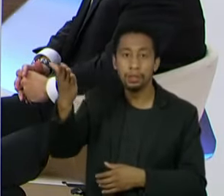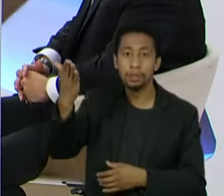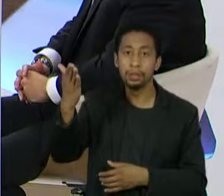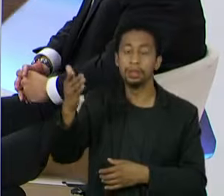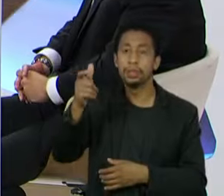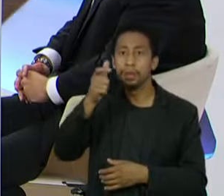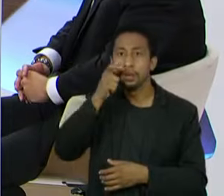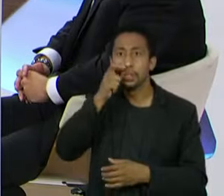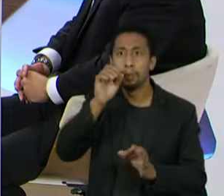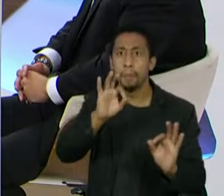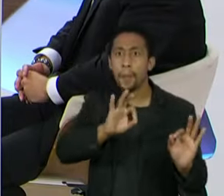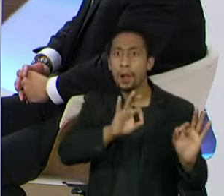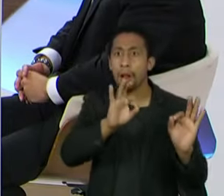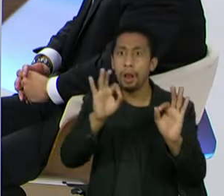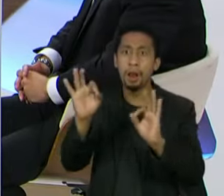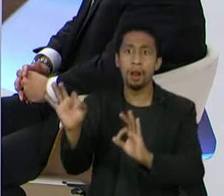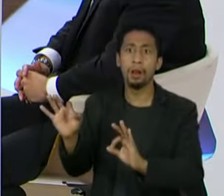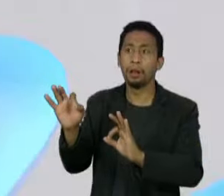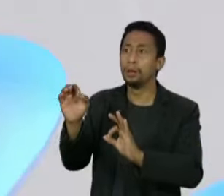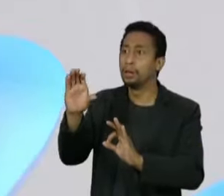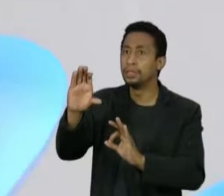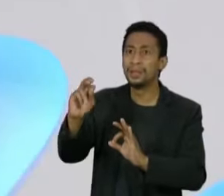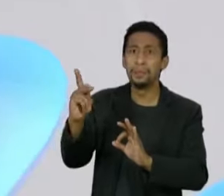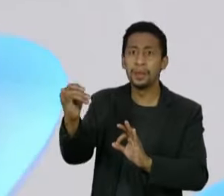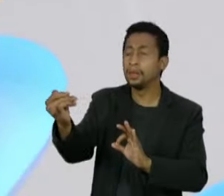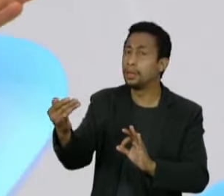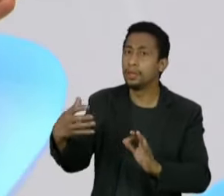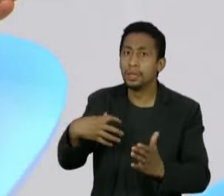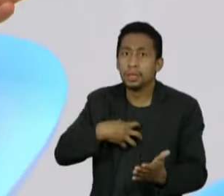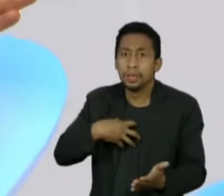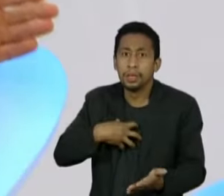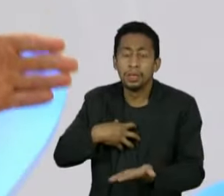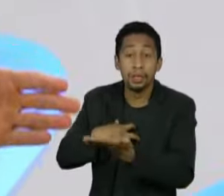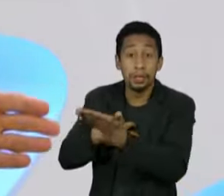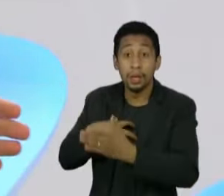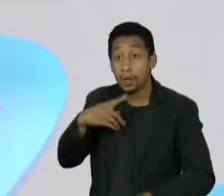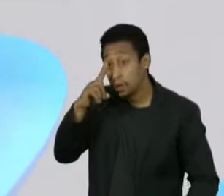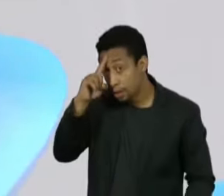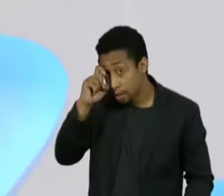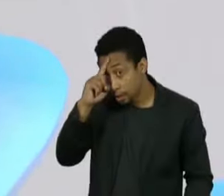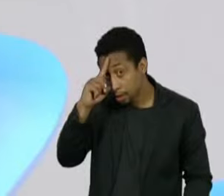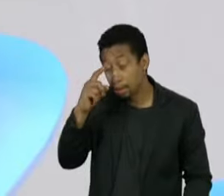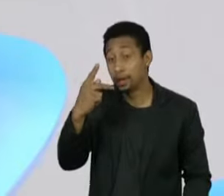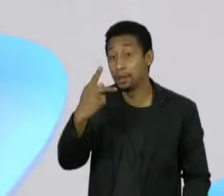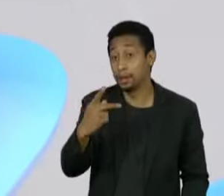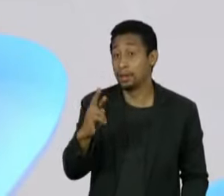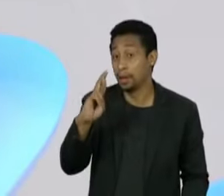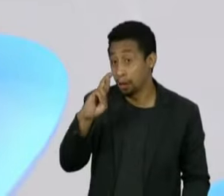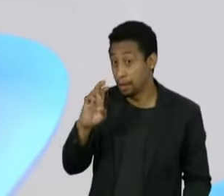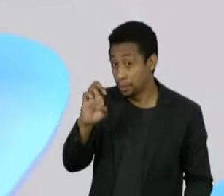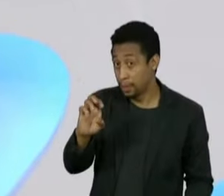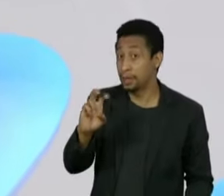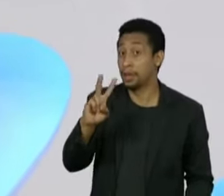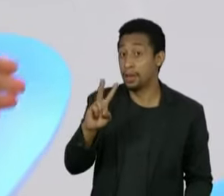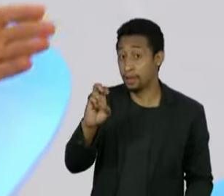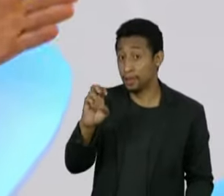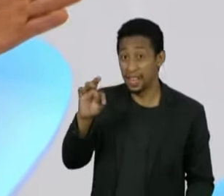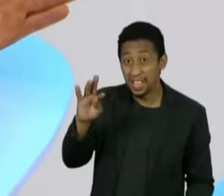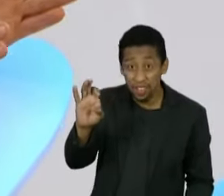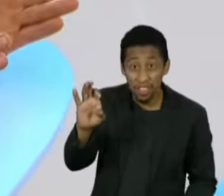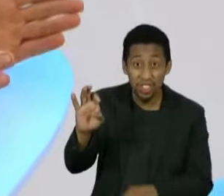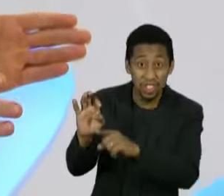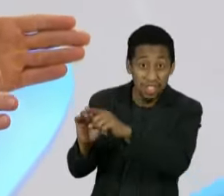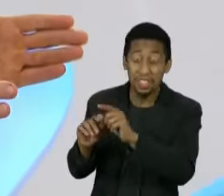aquilo que eu verifiquei ali. O comportamento da Preventicênio e você estabelecer um prazo de permanência